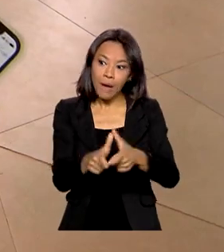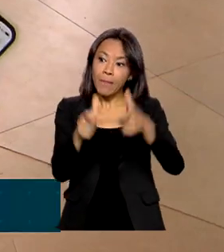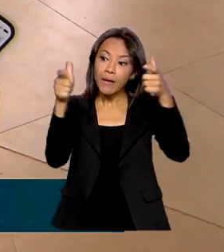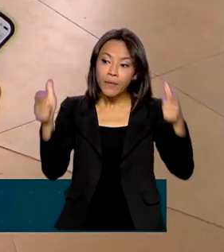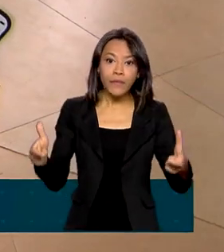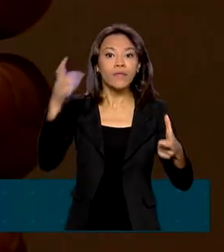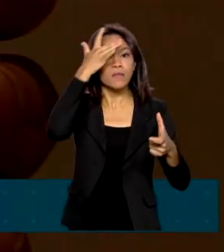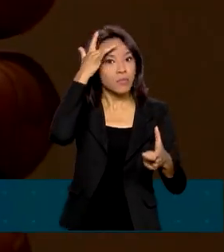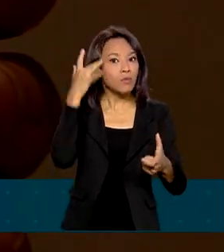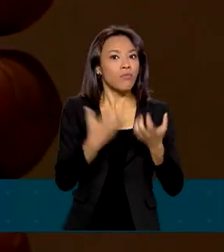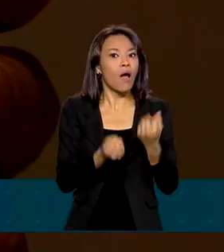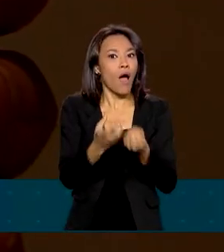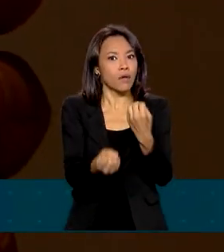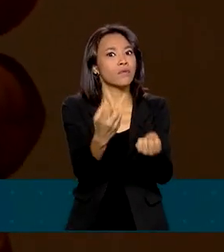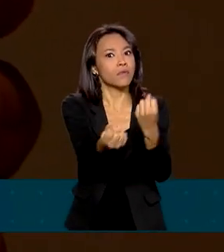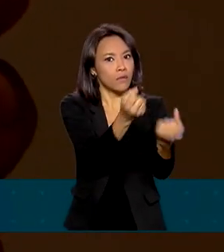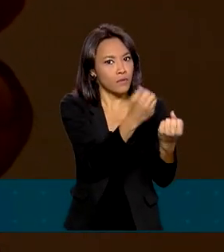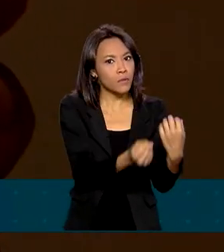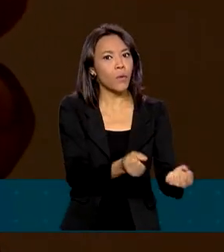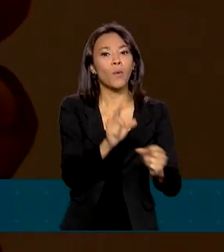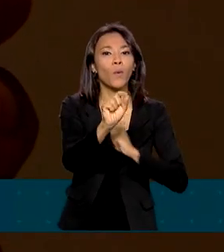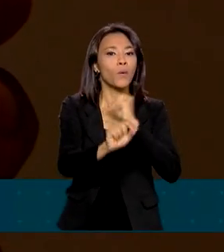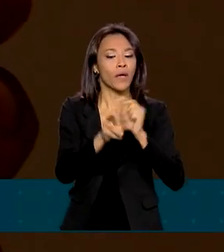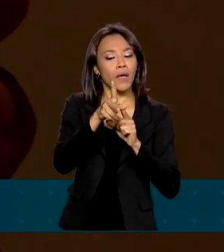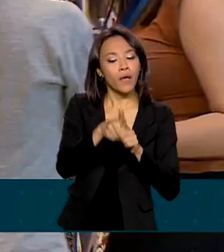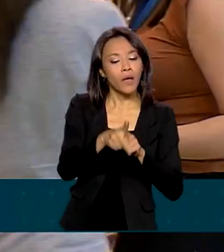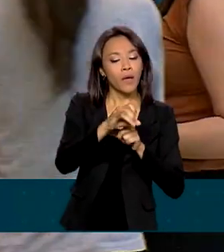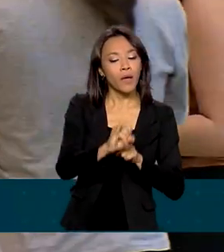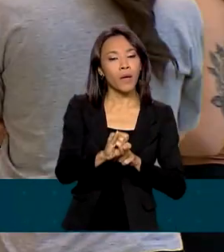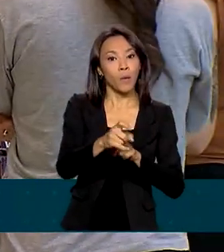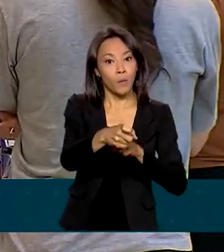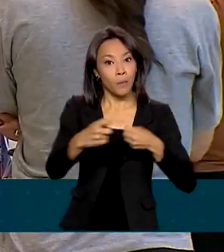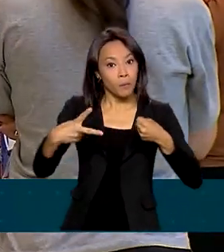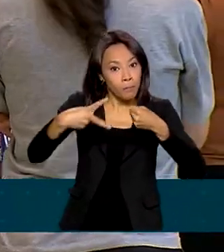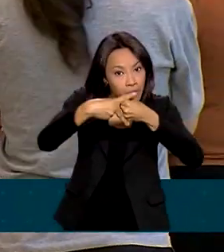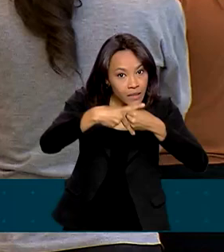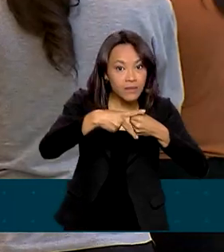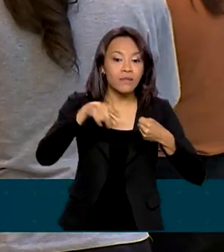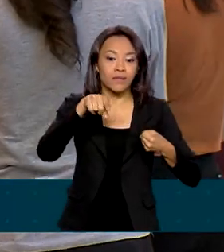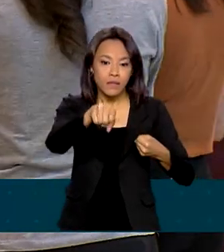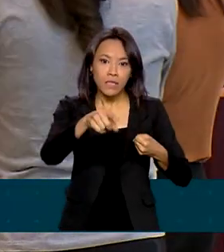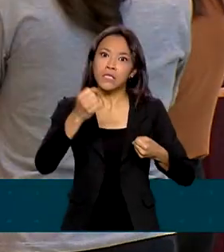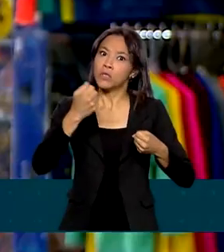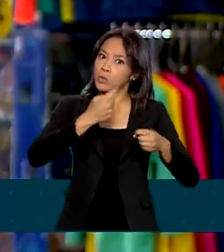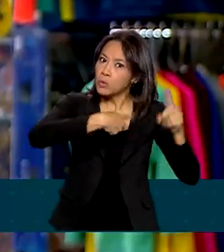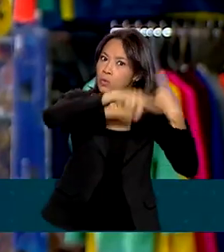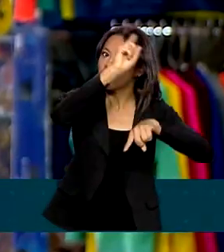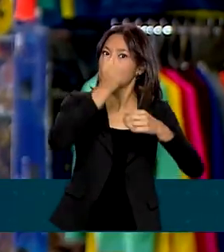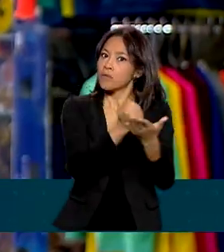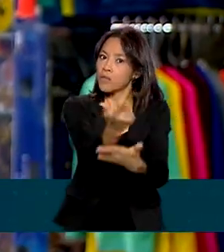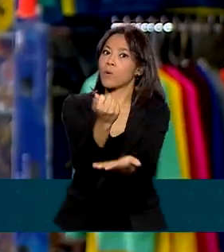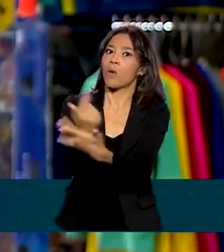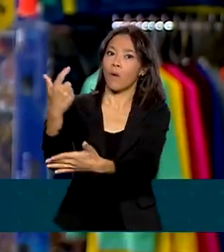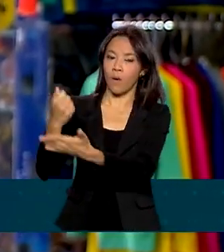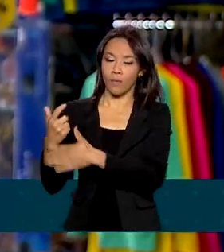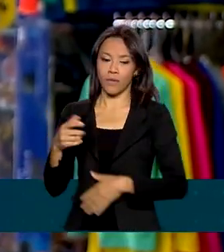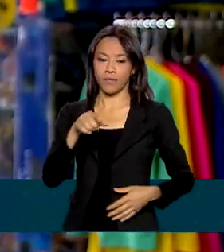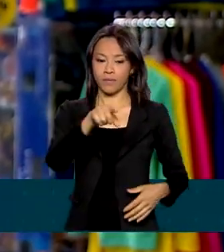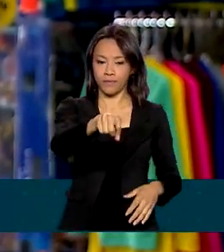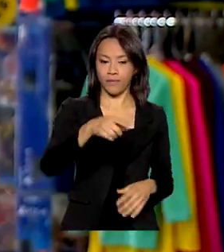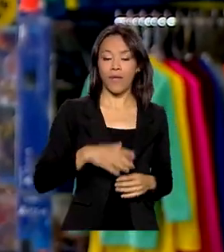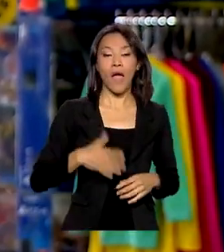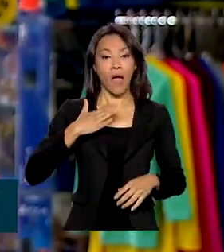aderiu à primeira vista ao sistema de pagamento instantâneo. E a inovação faz sucesso nas compras natalinas. Desde presente, minha avó,